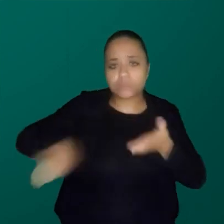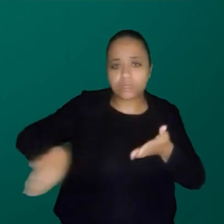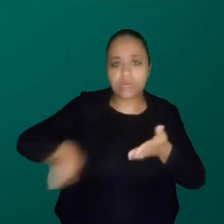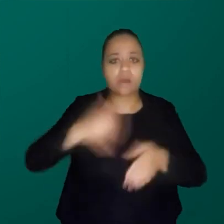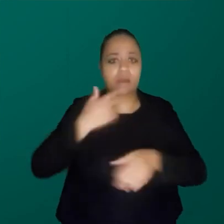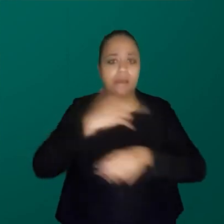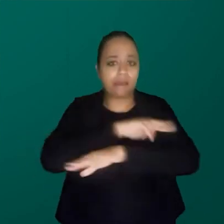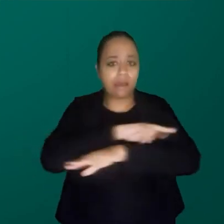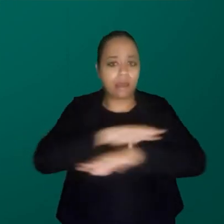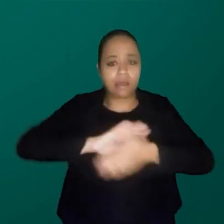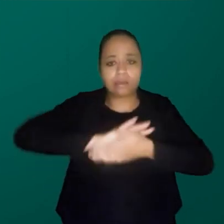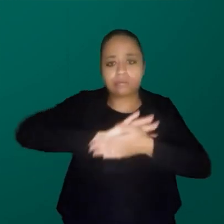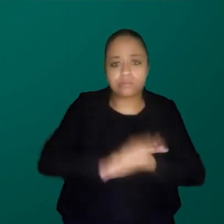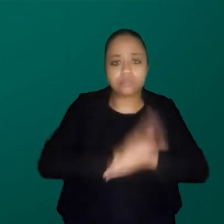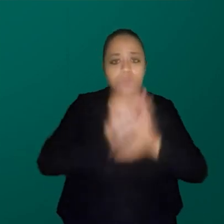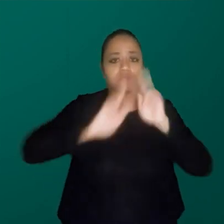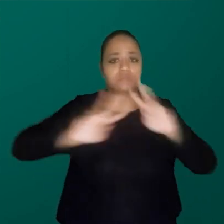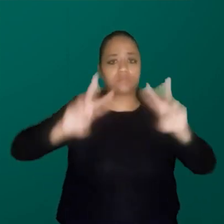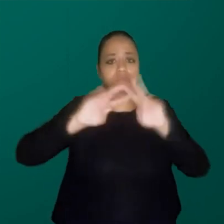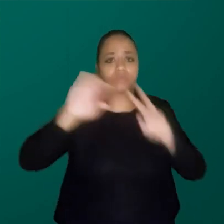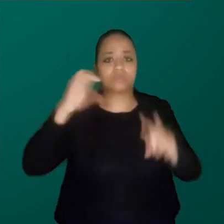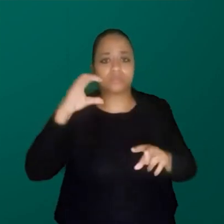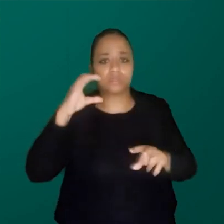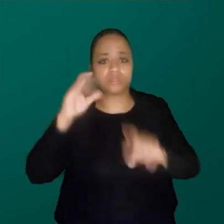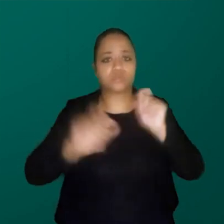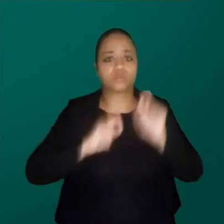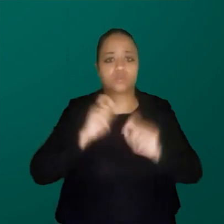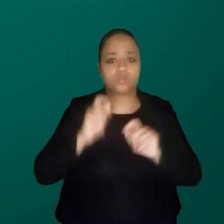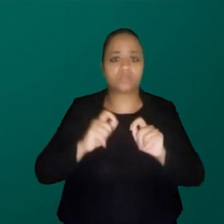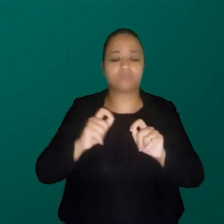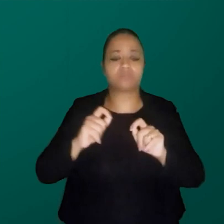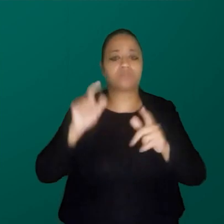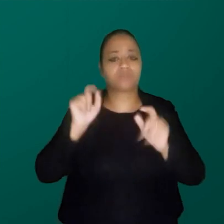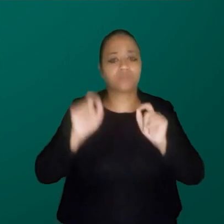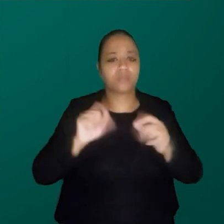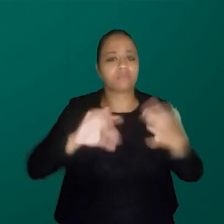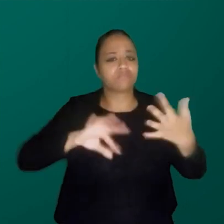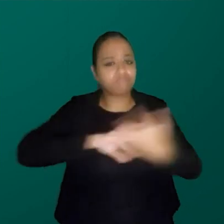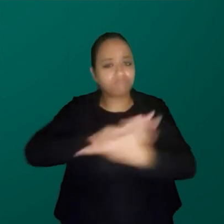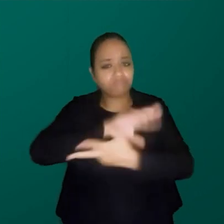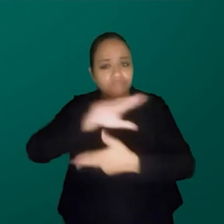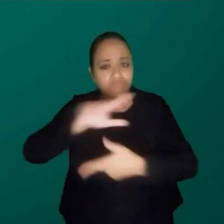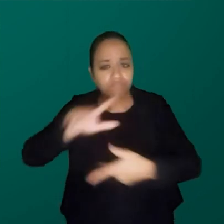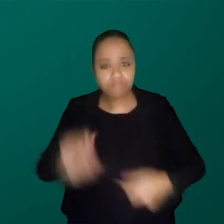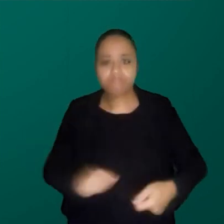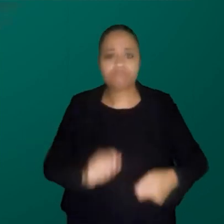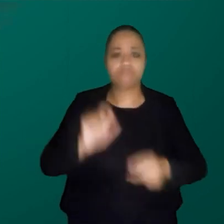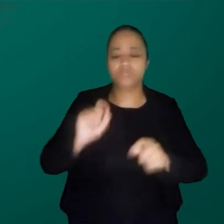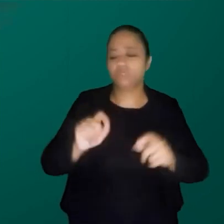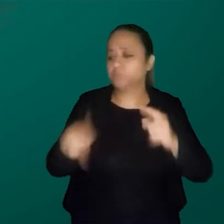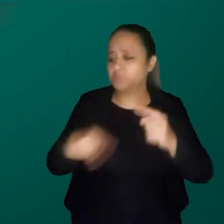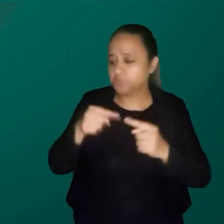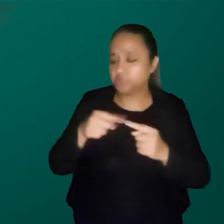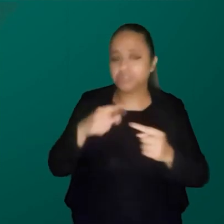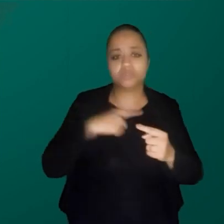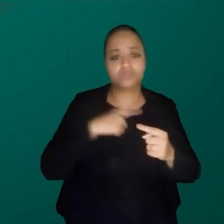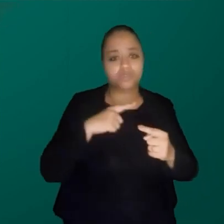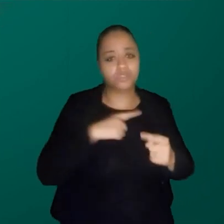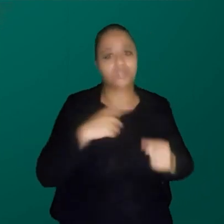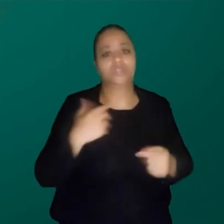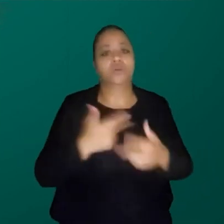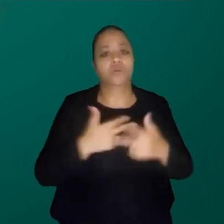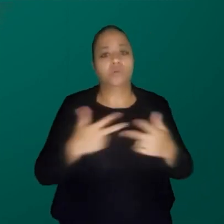uma visão de ciência que, como a gente já falou aqui, ela era universalizante, ela era imparcial, objetiva, ela era muito